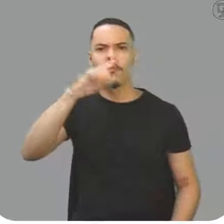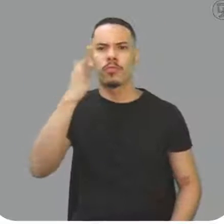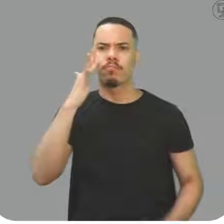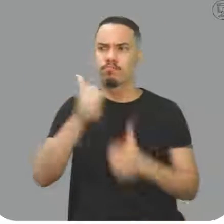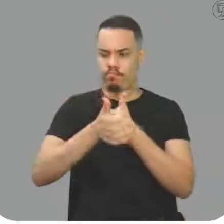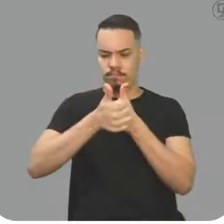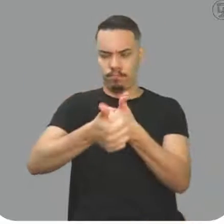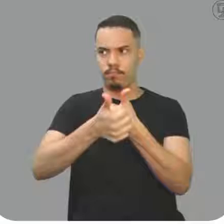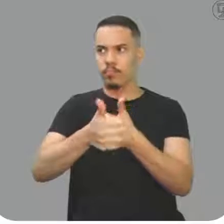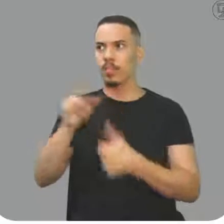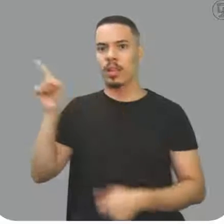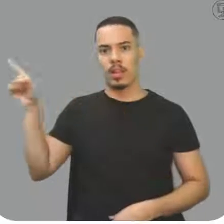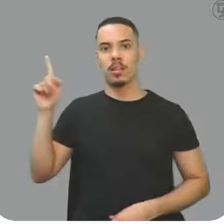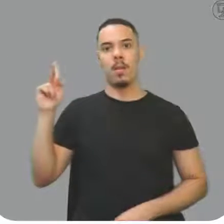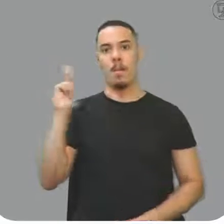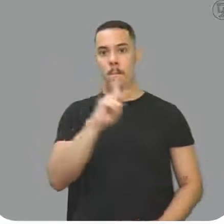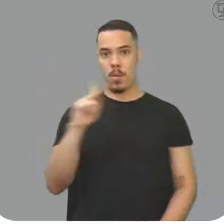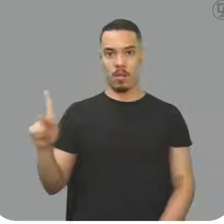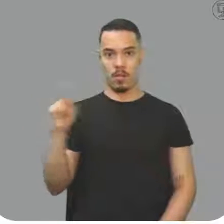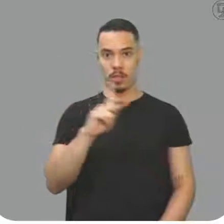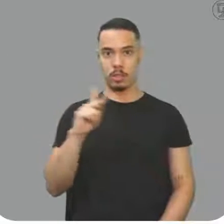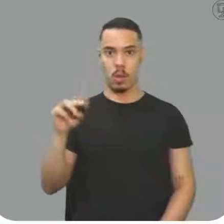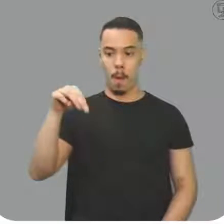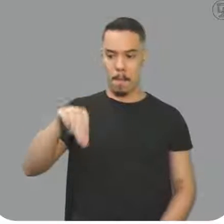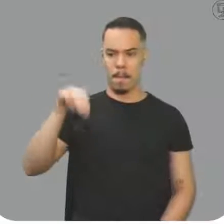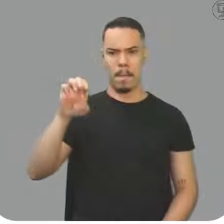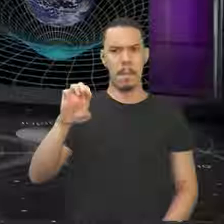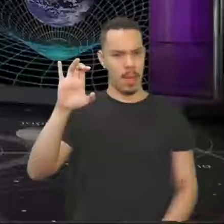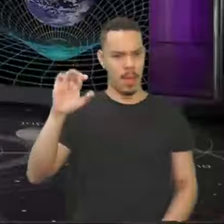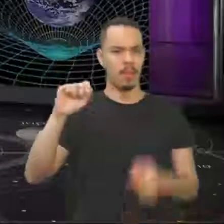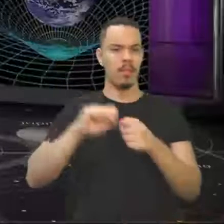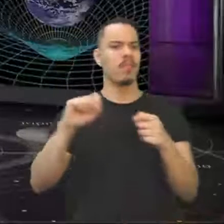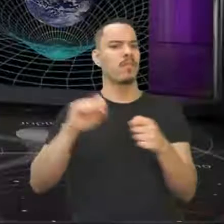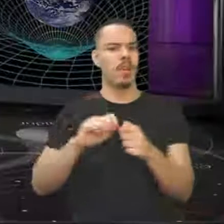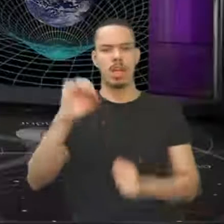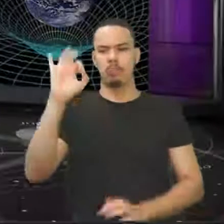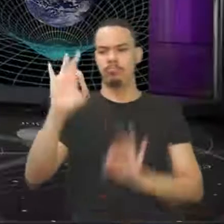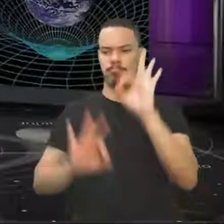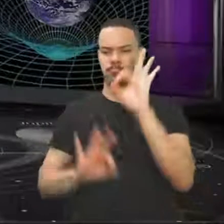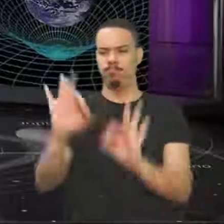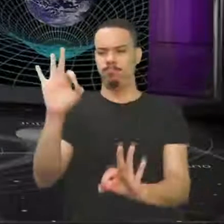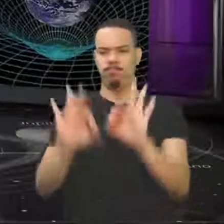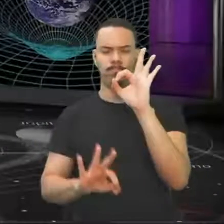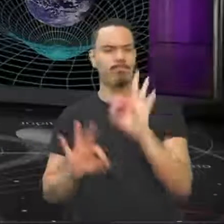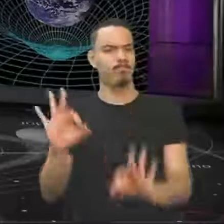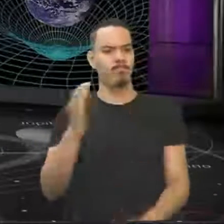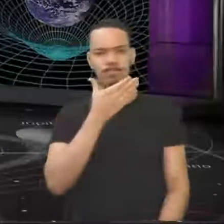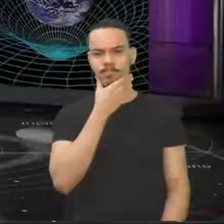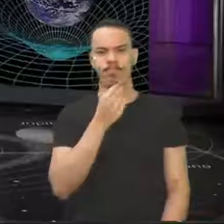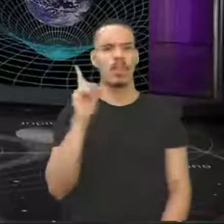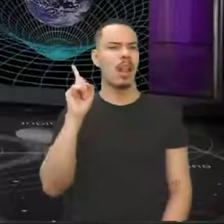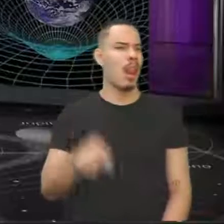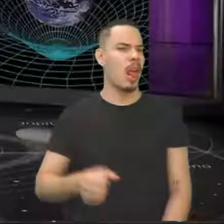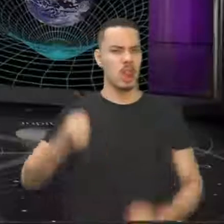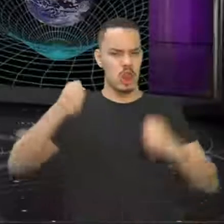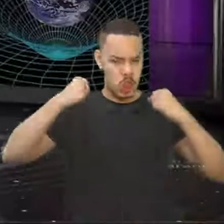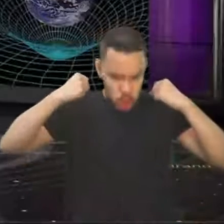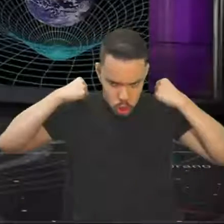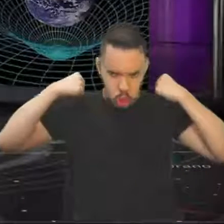Isso aí é coisa do professor Mek, hein? O professor Mek fez esse desenho, bolou direitinho, o cara é fera.